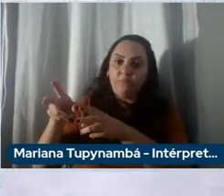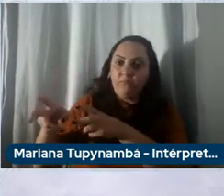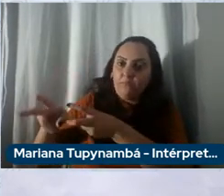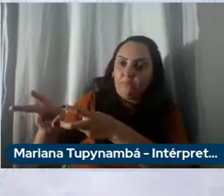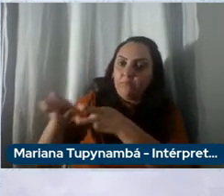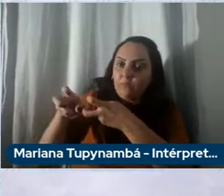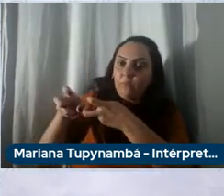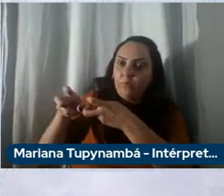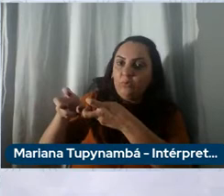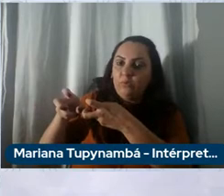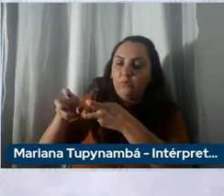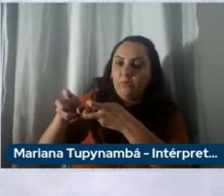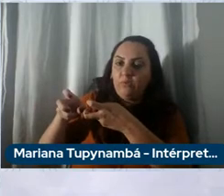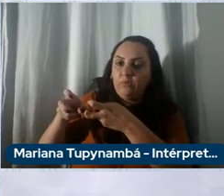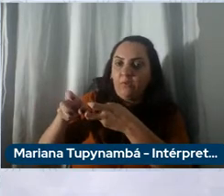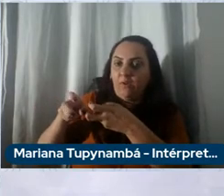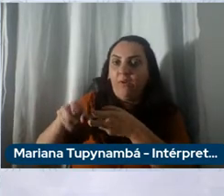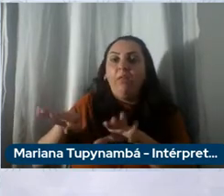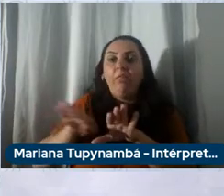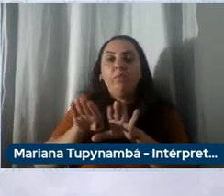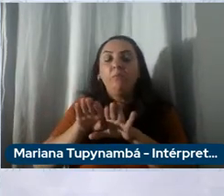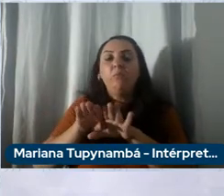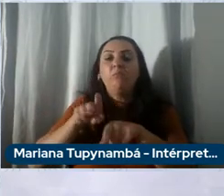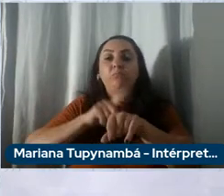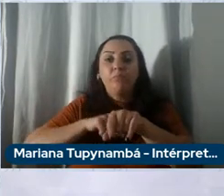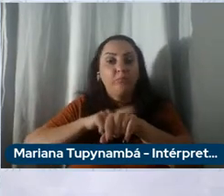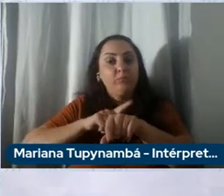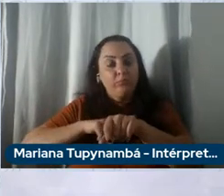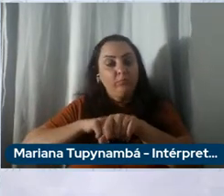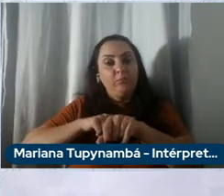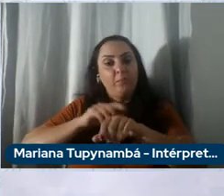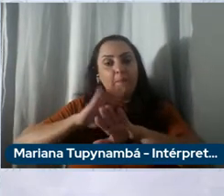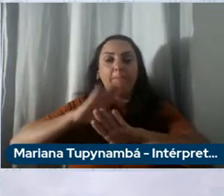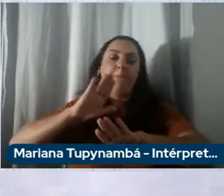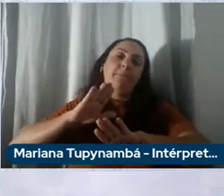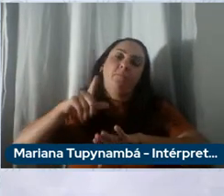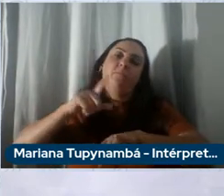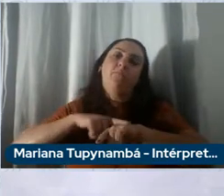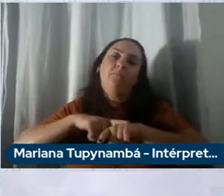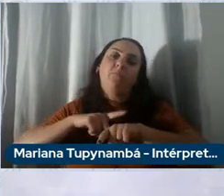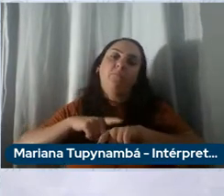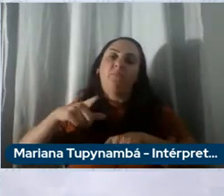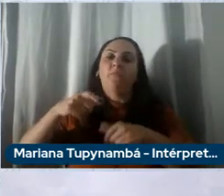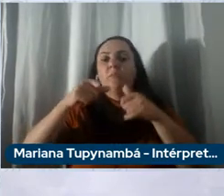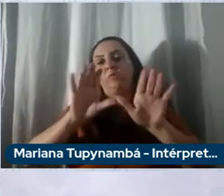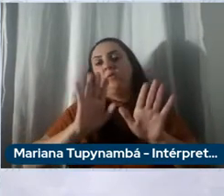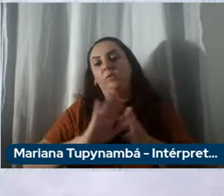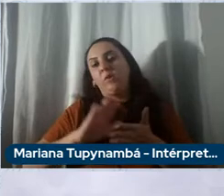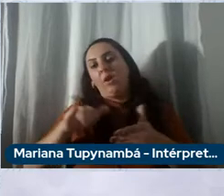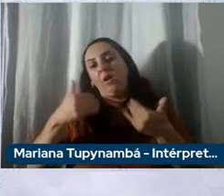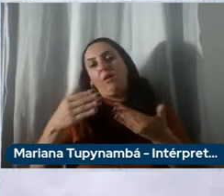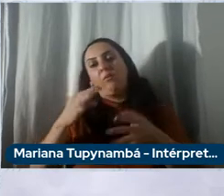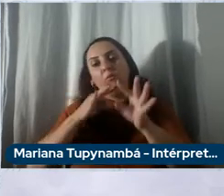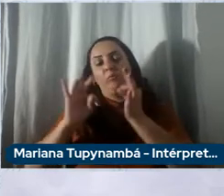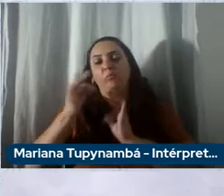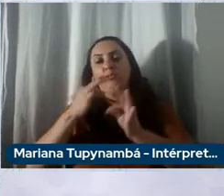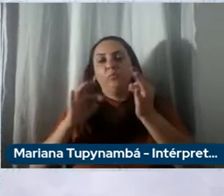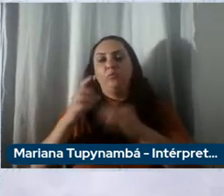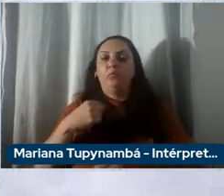autonomia então são aquelas baterias de hidróxido de lítio ou de alta densidade de níquel então são essas as tecnologias que estamos